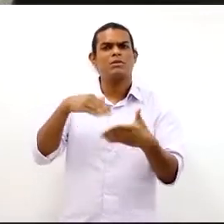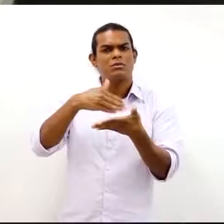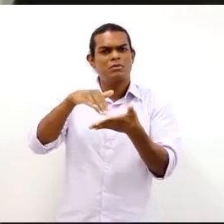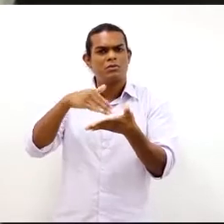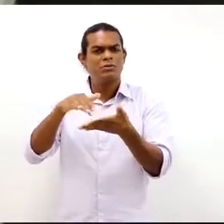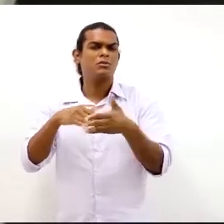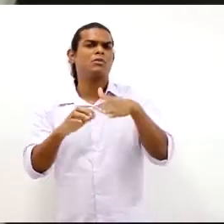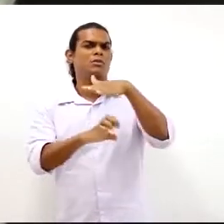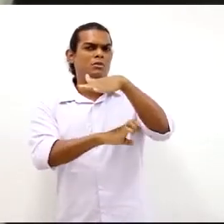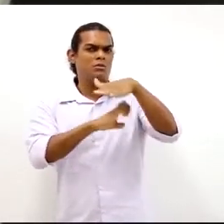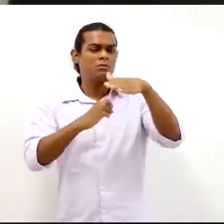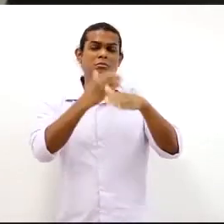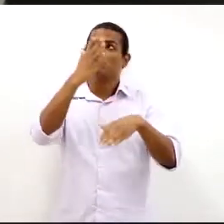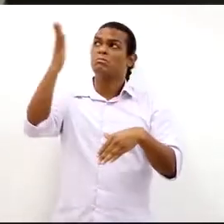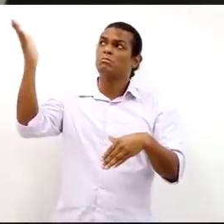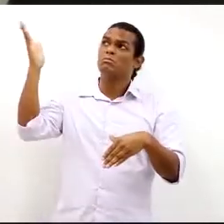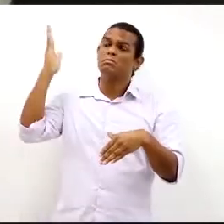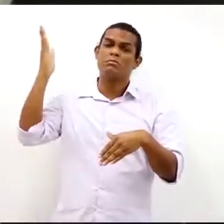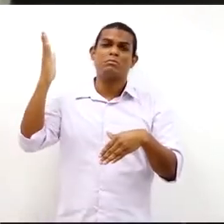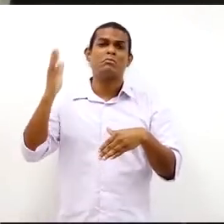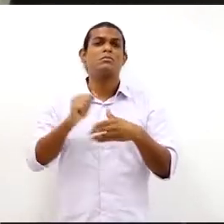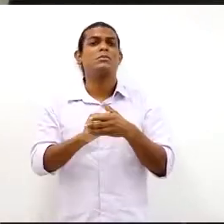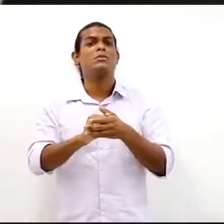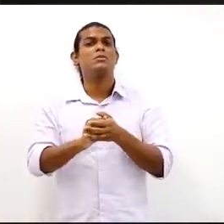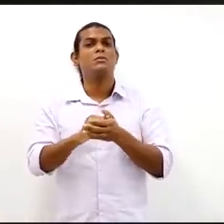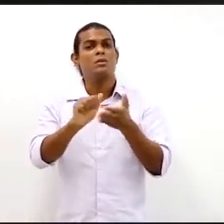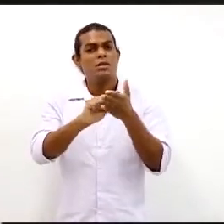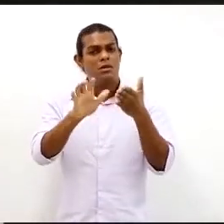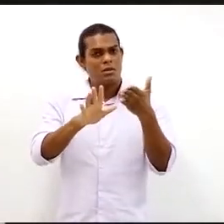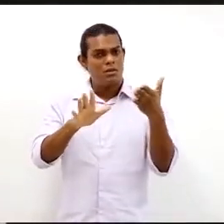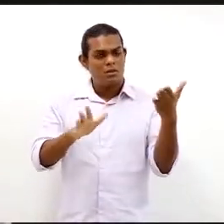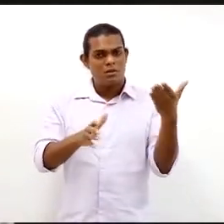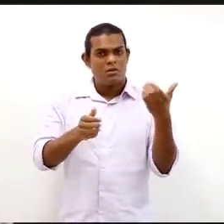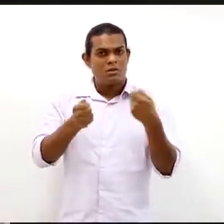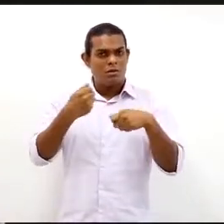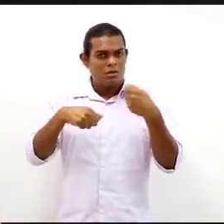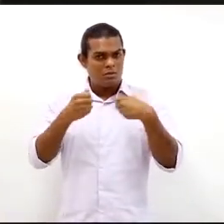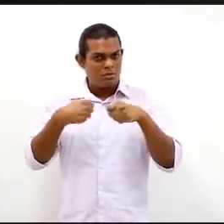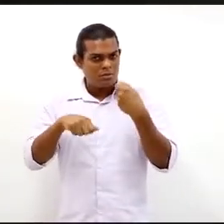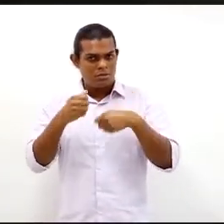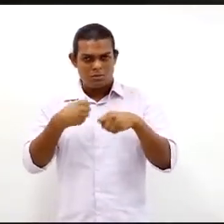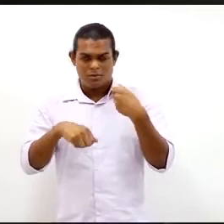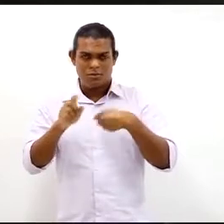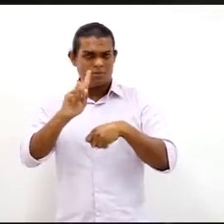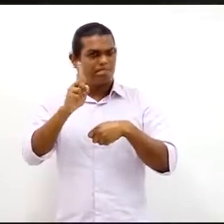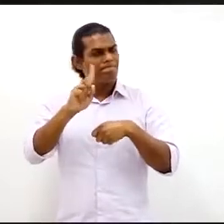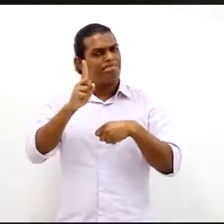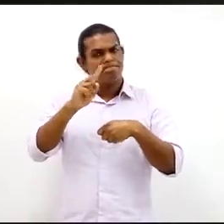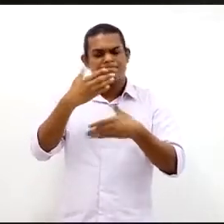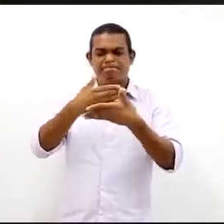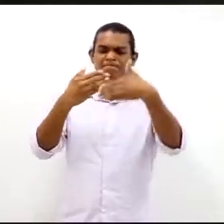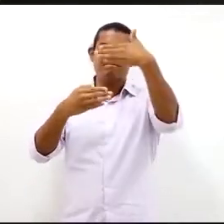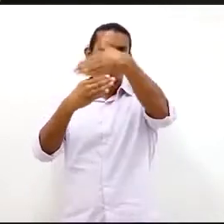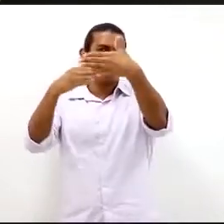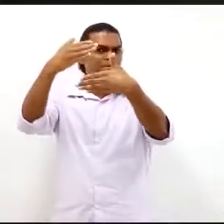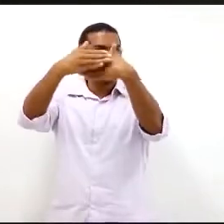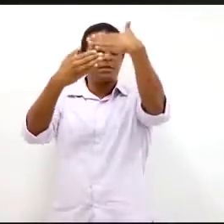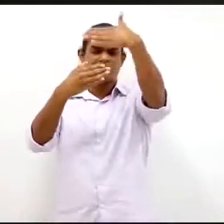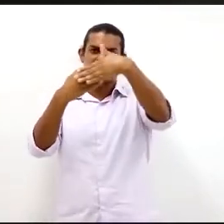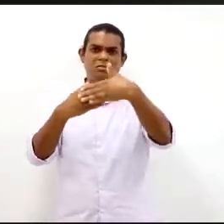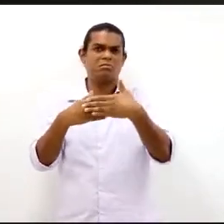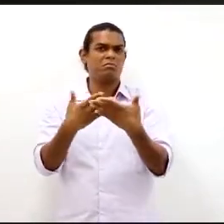empresa. A atividade aqui é uma atividade administrativa, não é uma atividade operativa, é de uma indústria, que teria também outros elementos